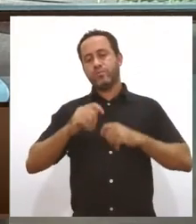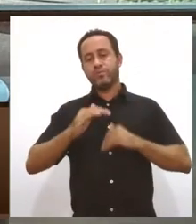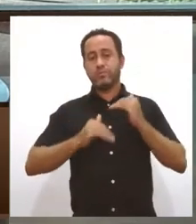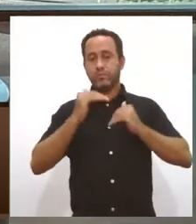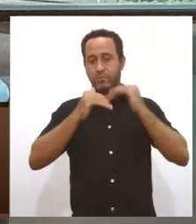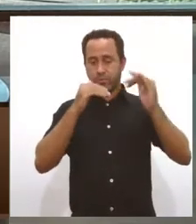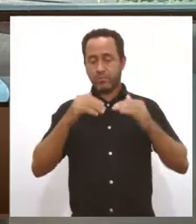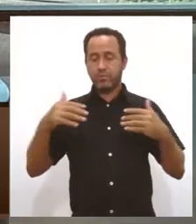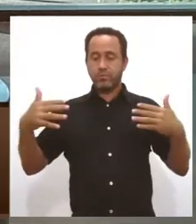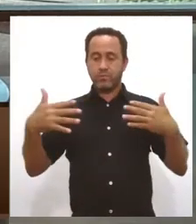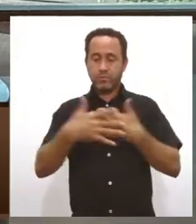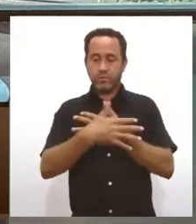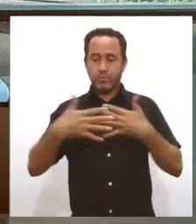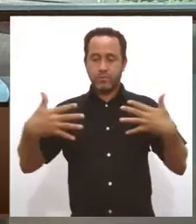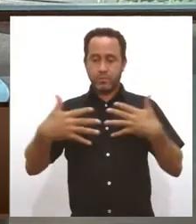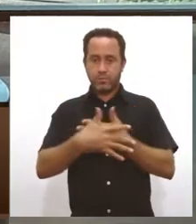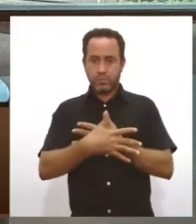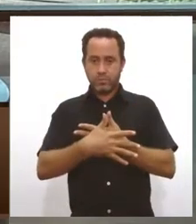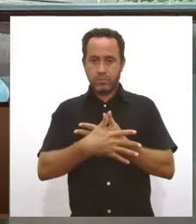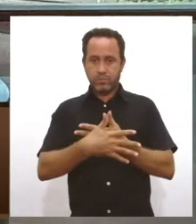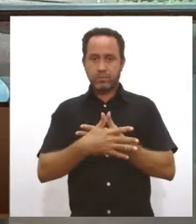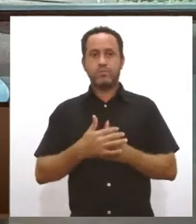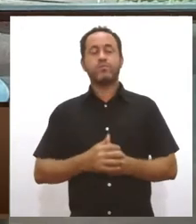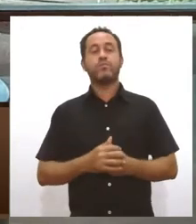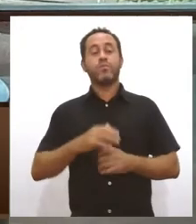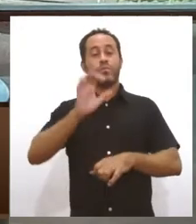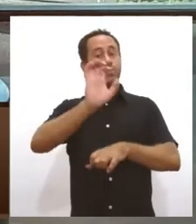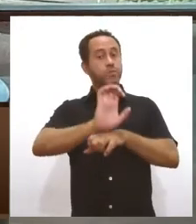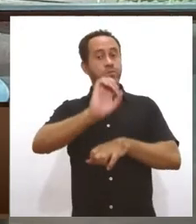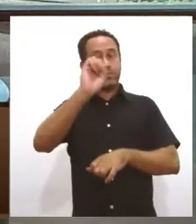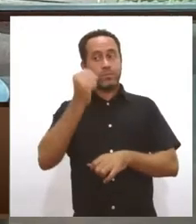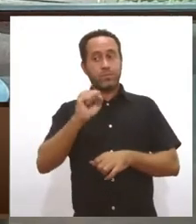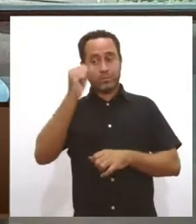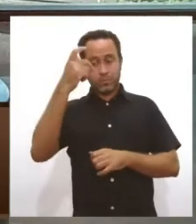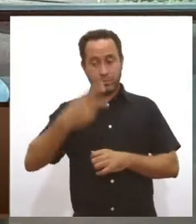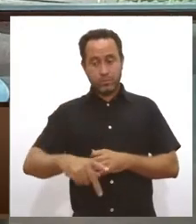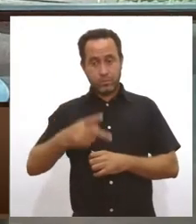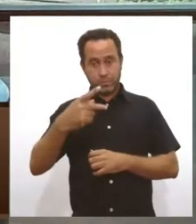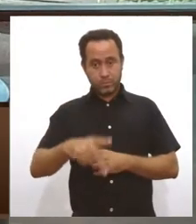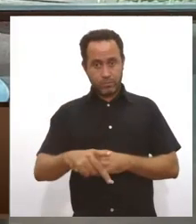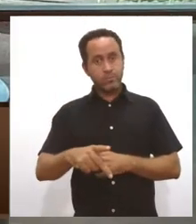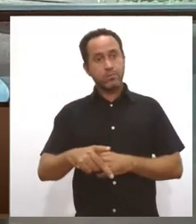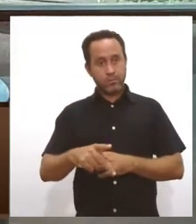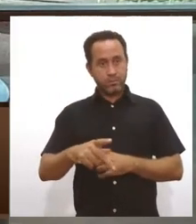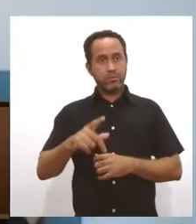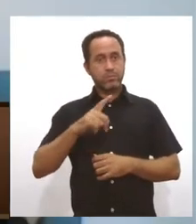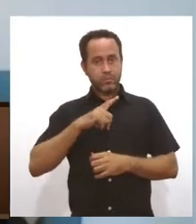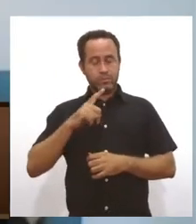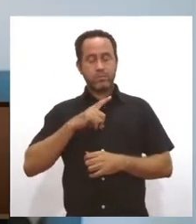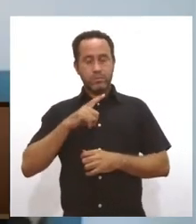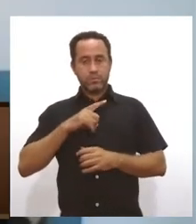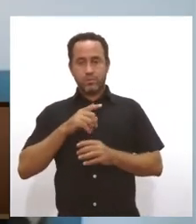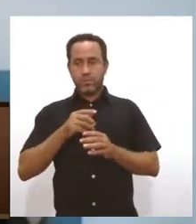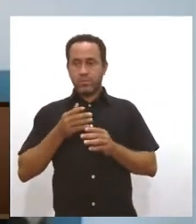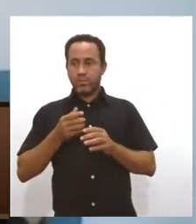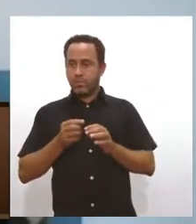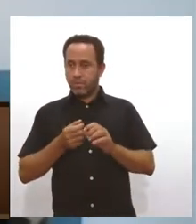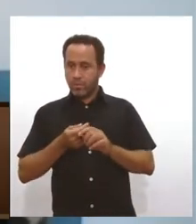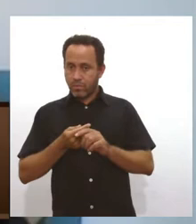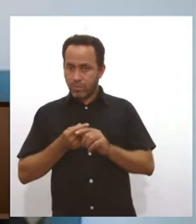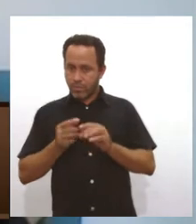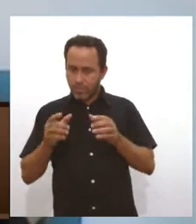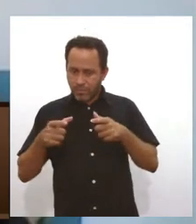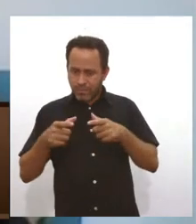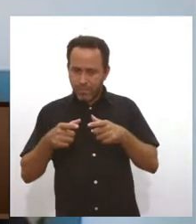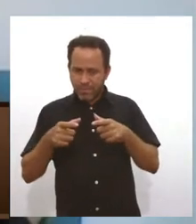urbano? O estado de Sergipe, né, por termos uma extensão até pequena,